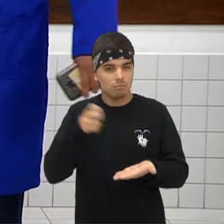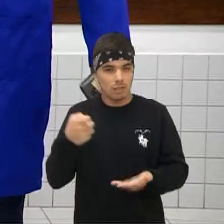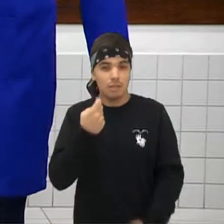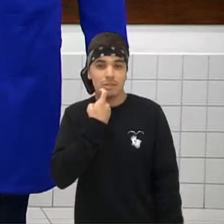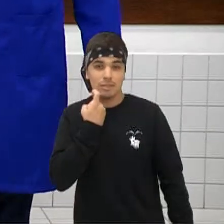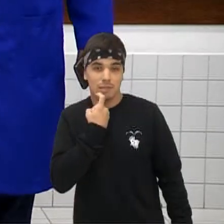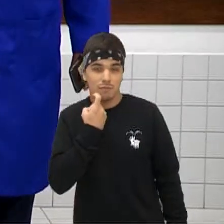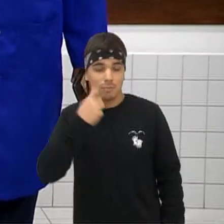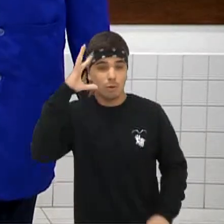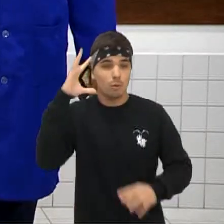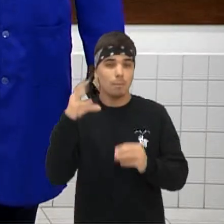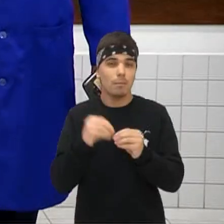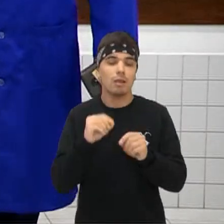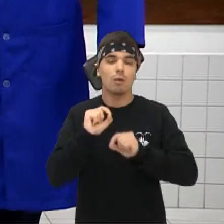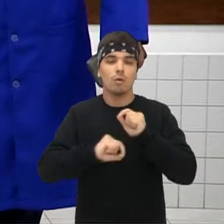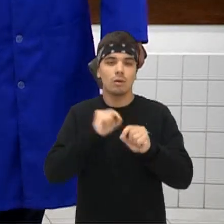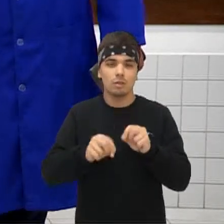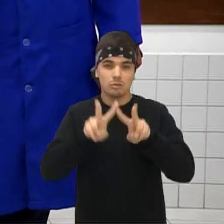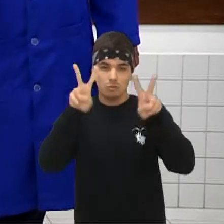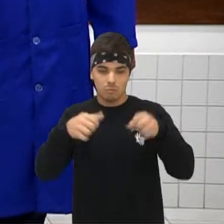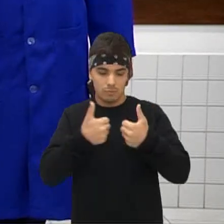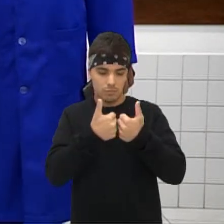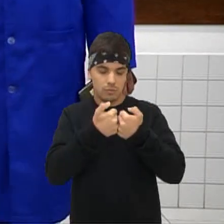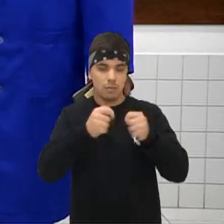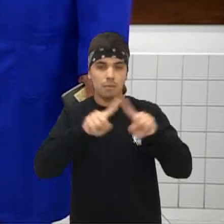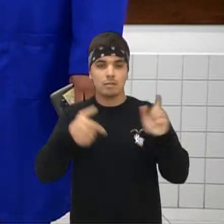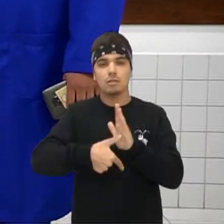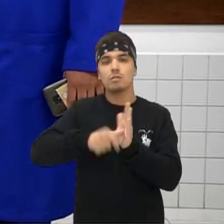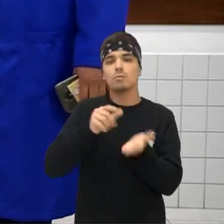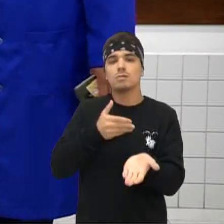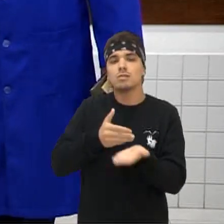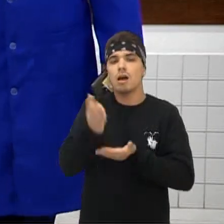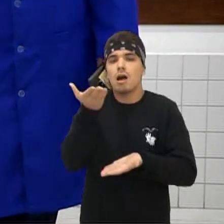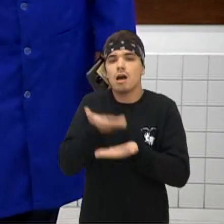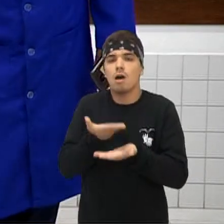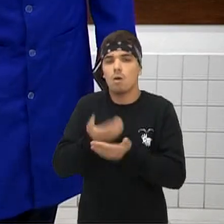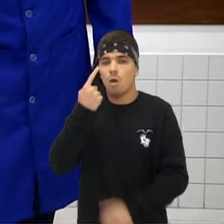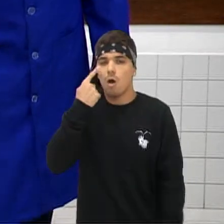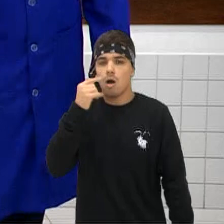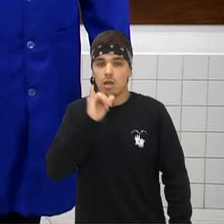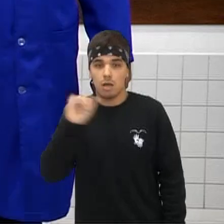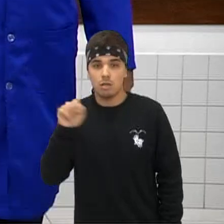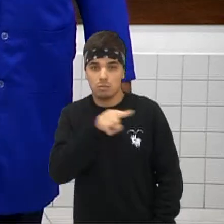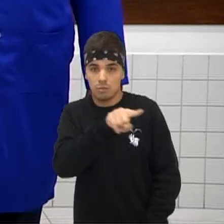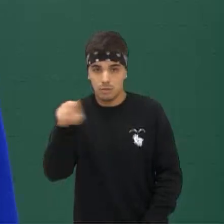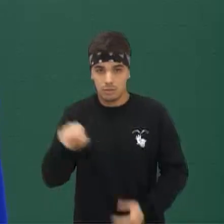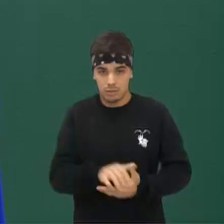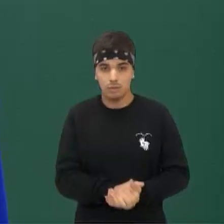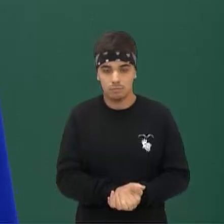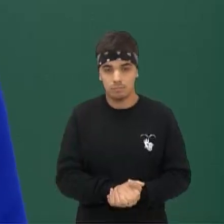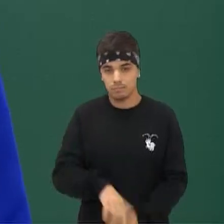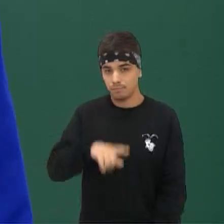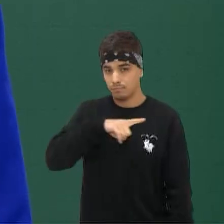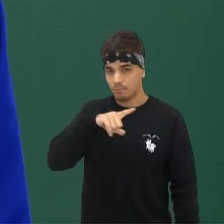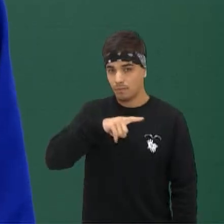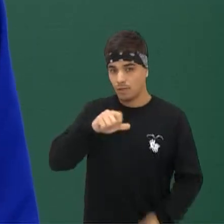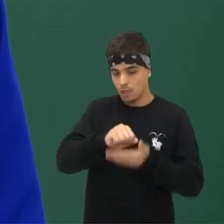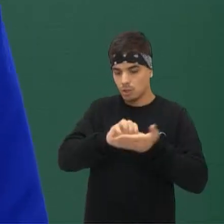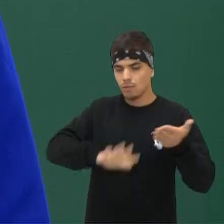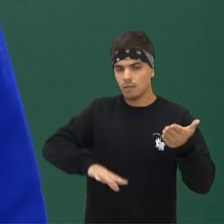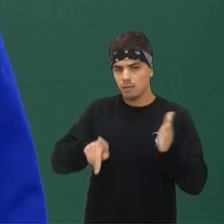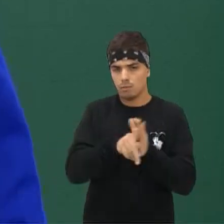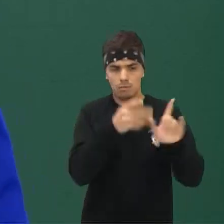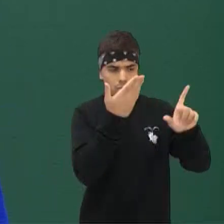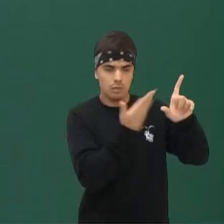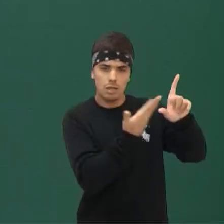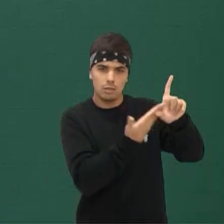-feira para entender um pouquinho dessa parte de física e antes da gente começar nossa aula pessoal um recadinho exclusivo para vocês, para quem tem as atividades ali